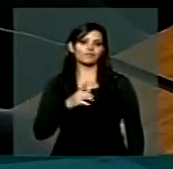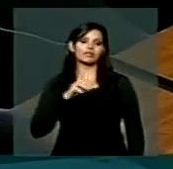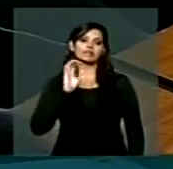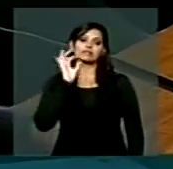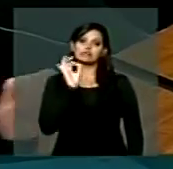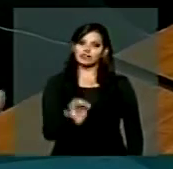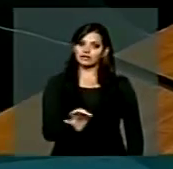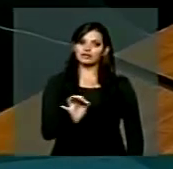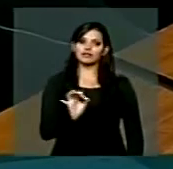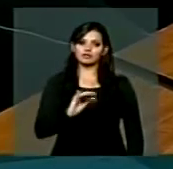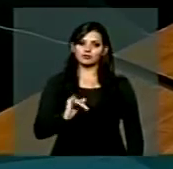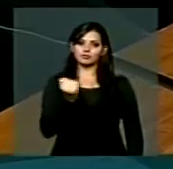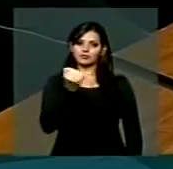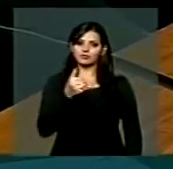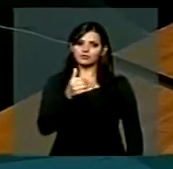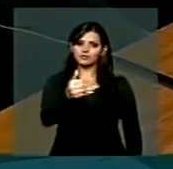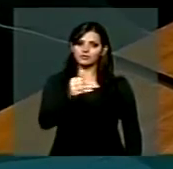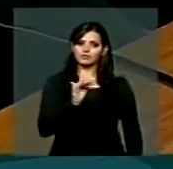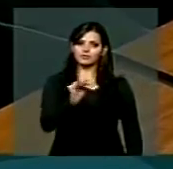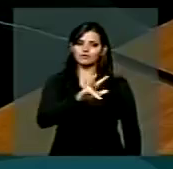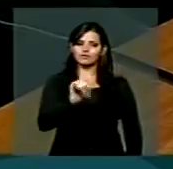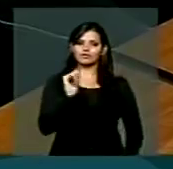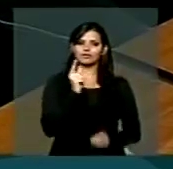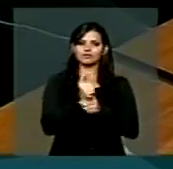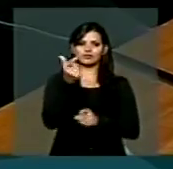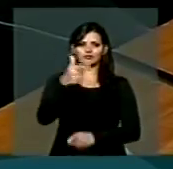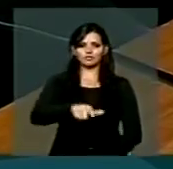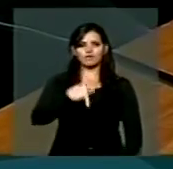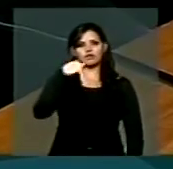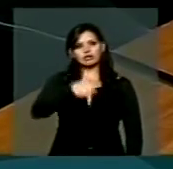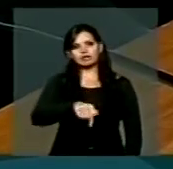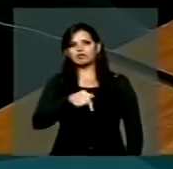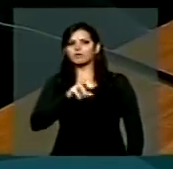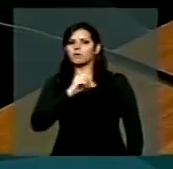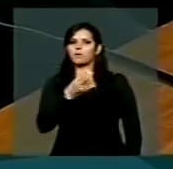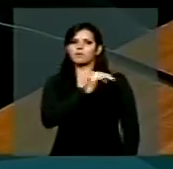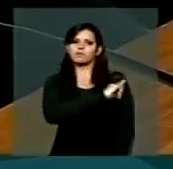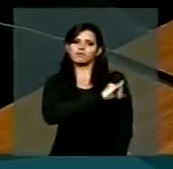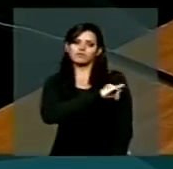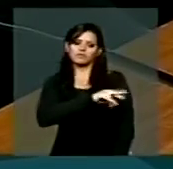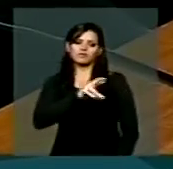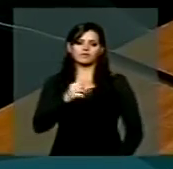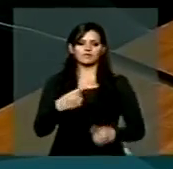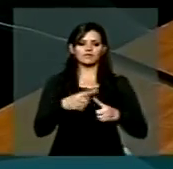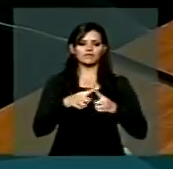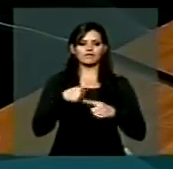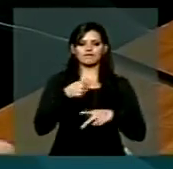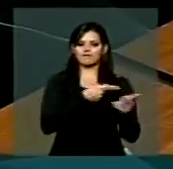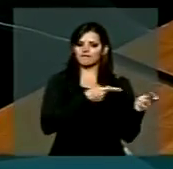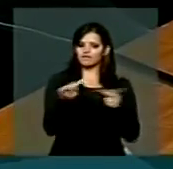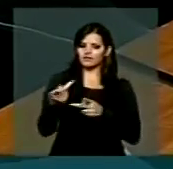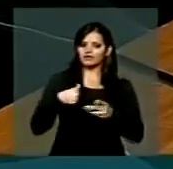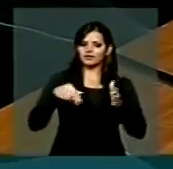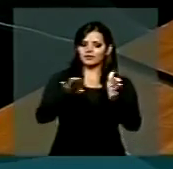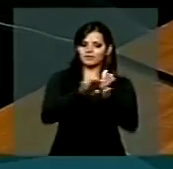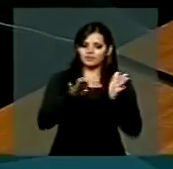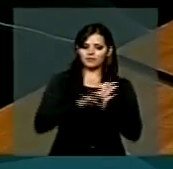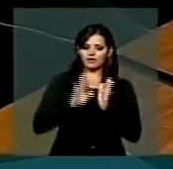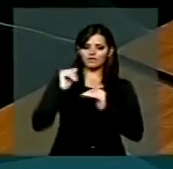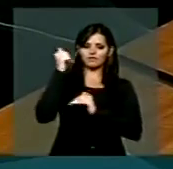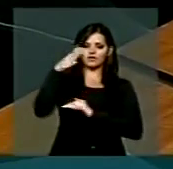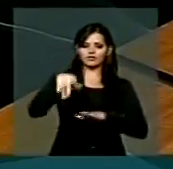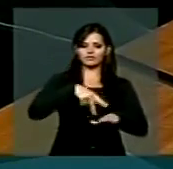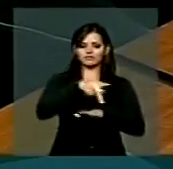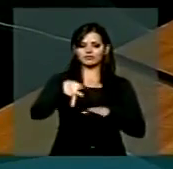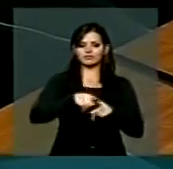faltar oportunidade para nos reencontrarmos de novo, seja aqui no Rio, até porque eu tenho visitado os portos tanto fora do país